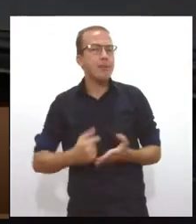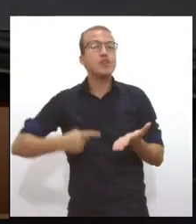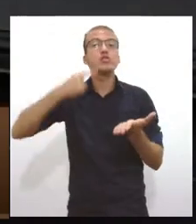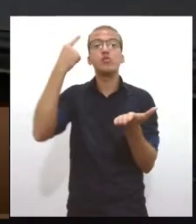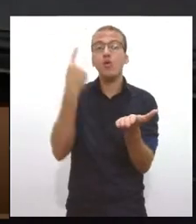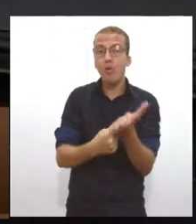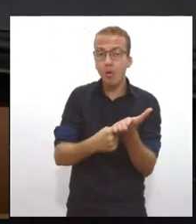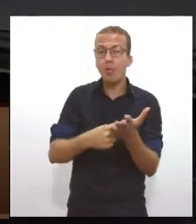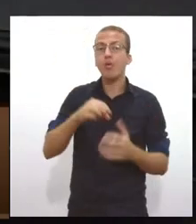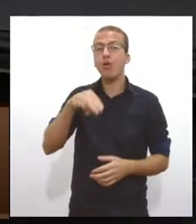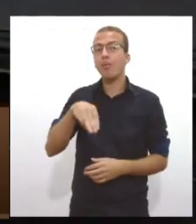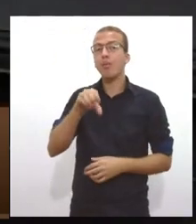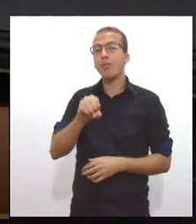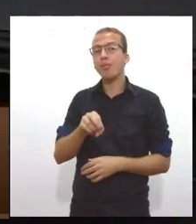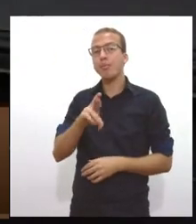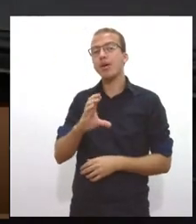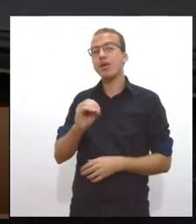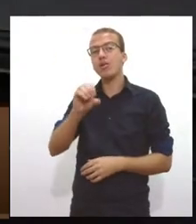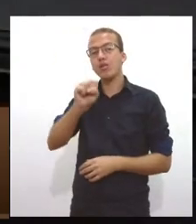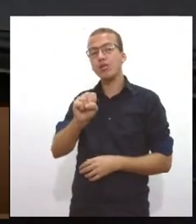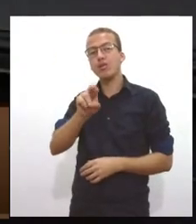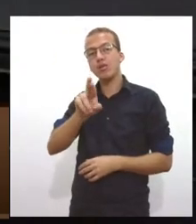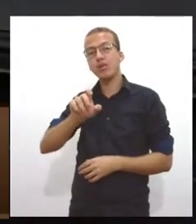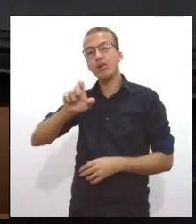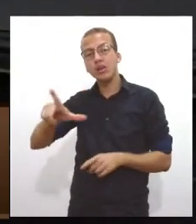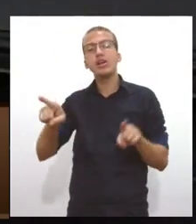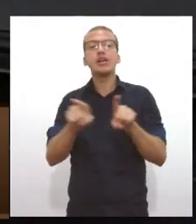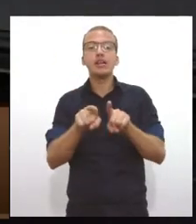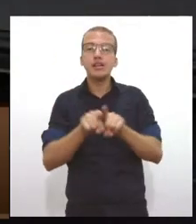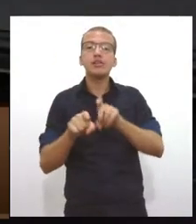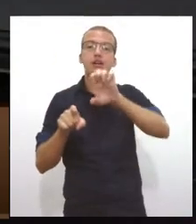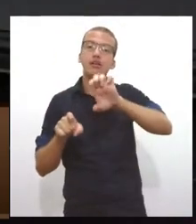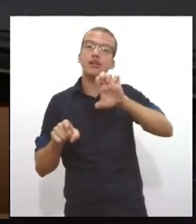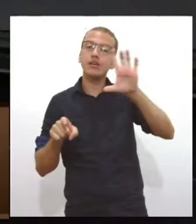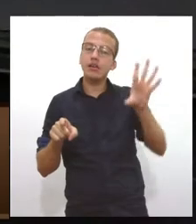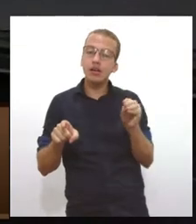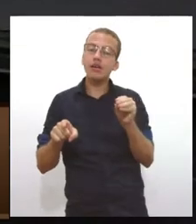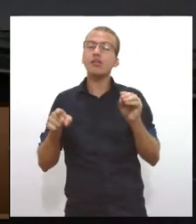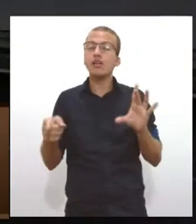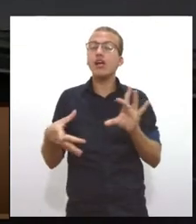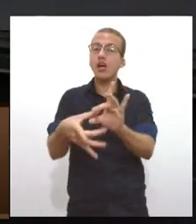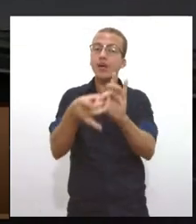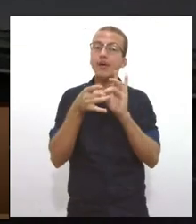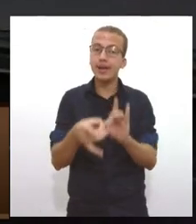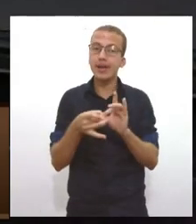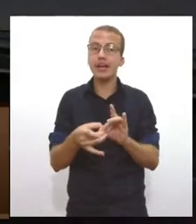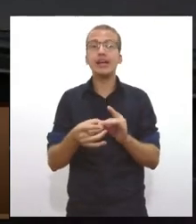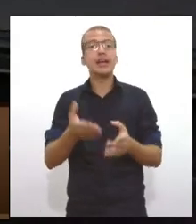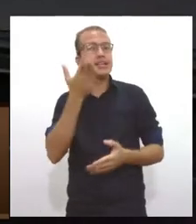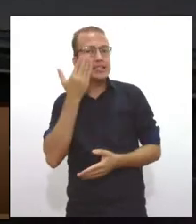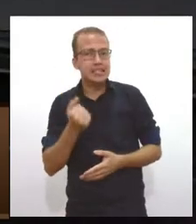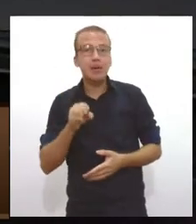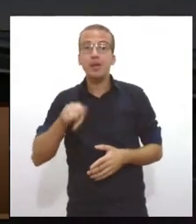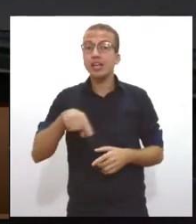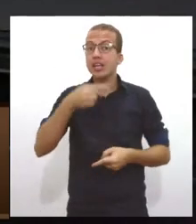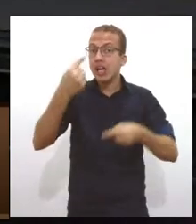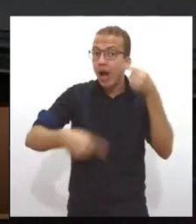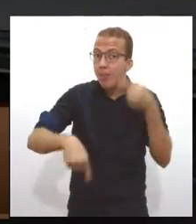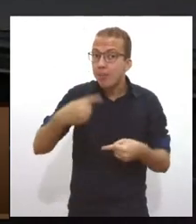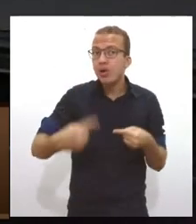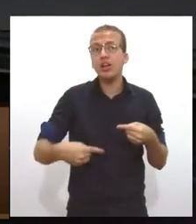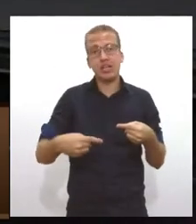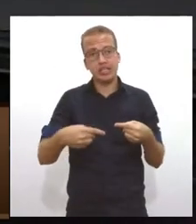vemos reflexos práticos de que a ausência de uma política ambiental séria, estruturada, baseada na ciência,